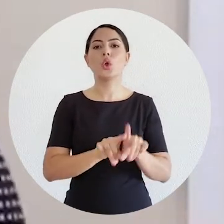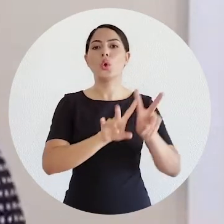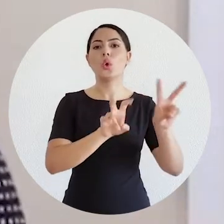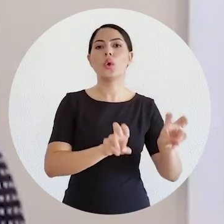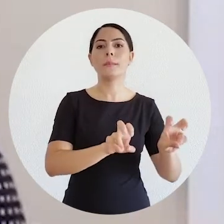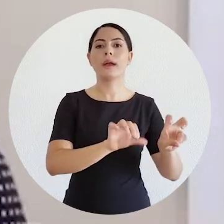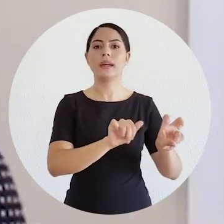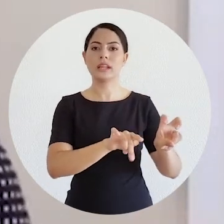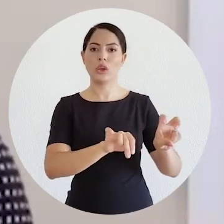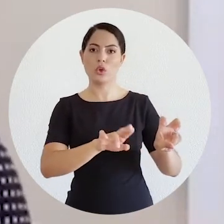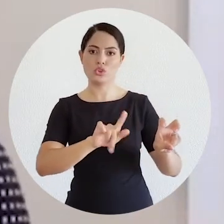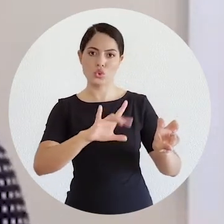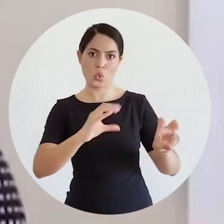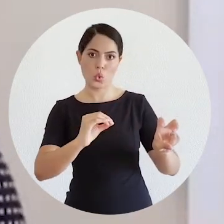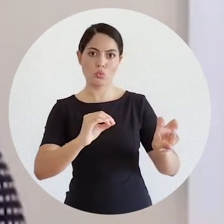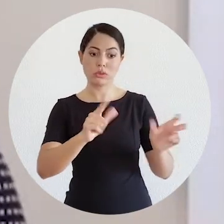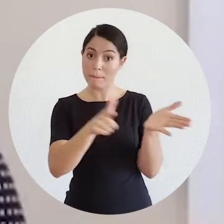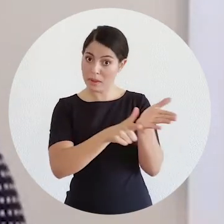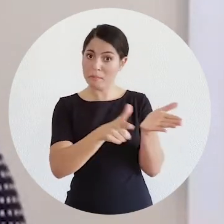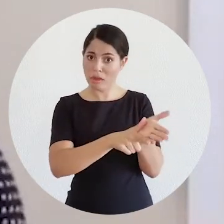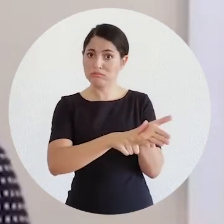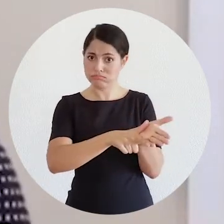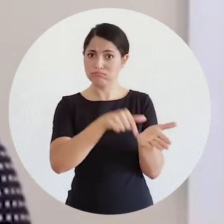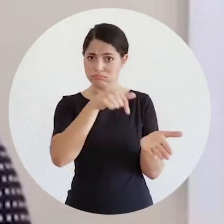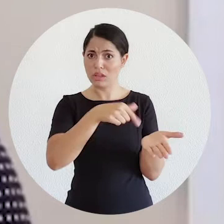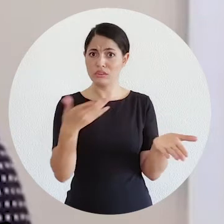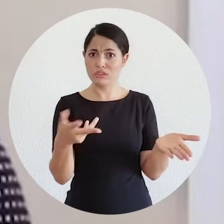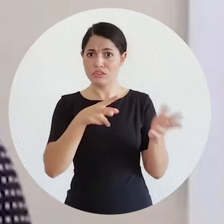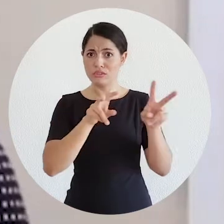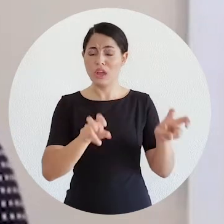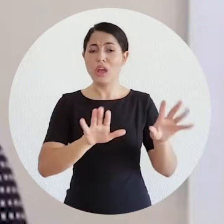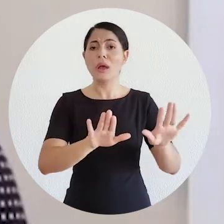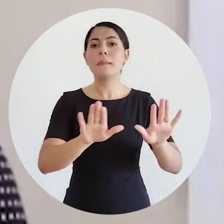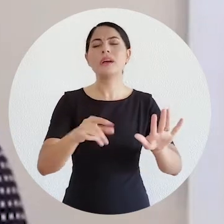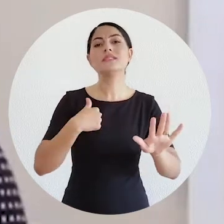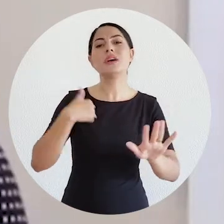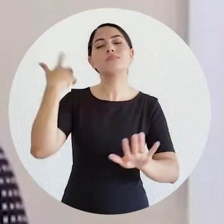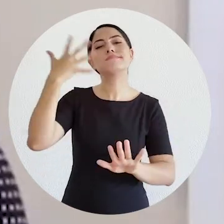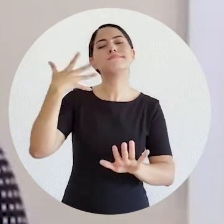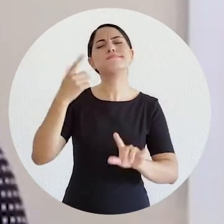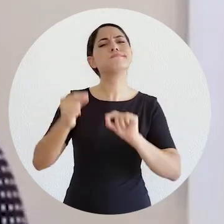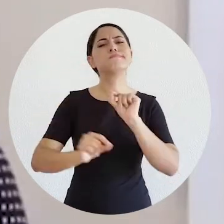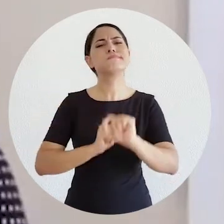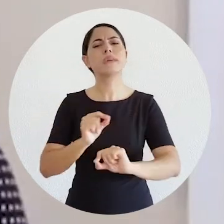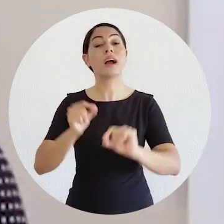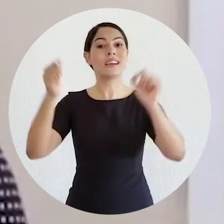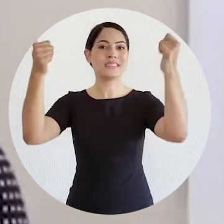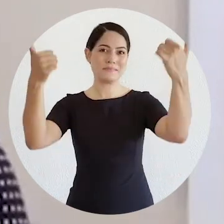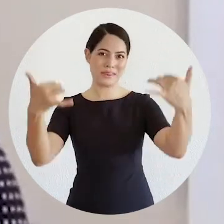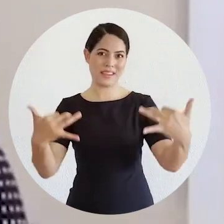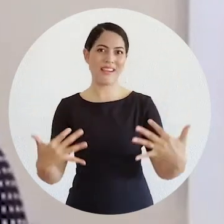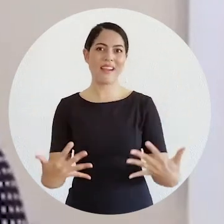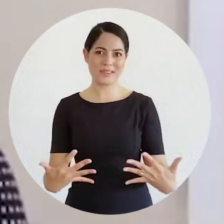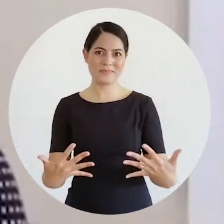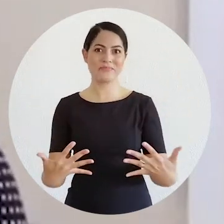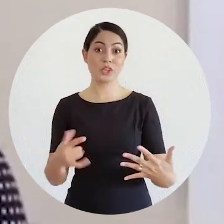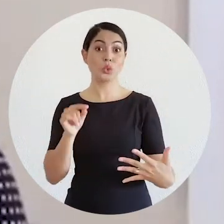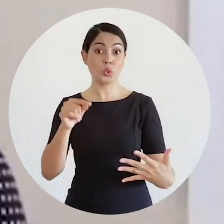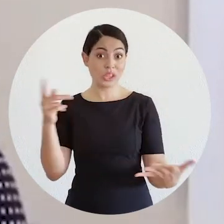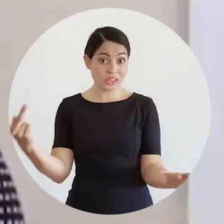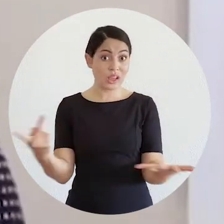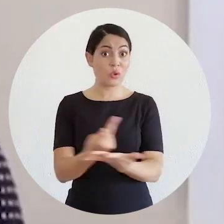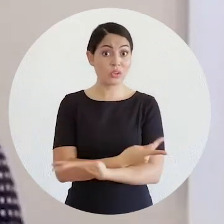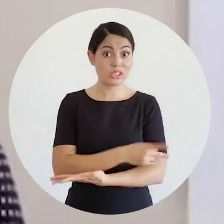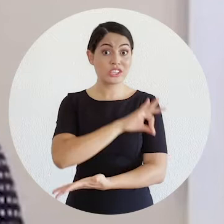analógicos, de papel, por assim dizer, a ideia da minha fala de hoje é tratar exclusivamente daquela